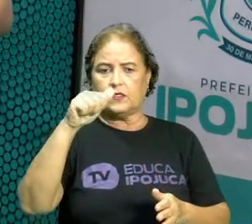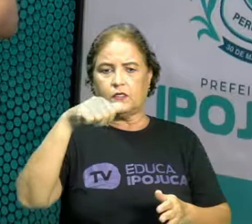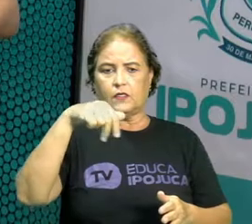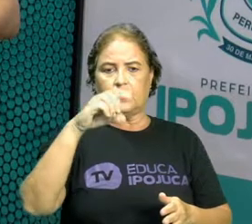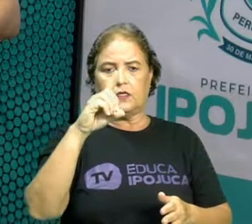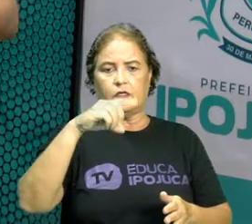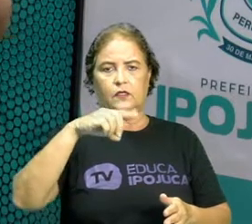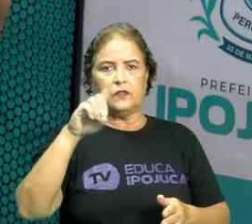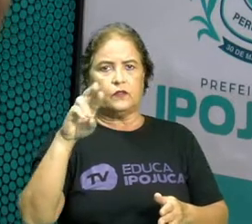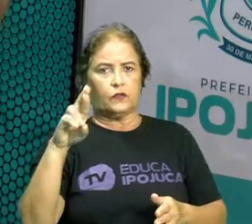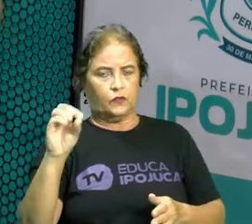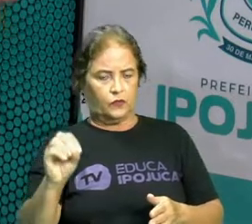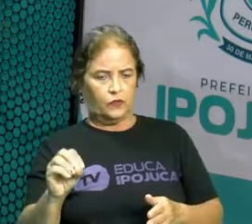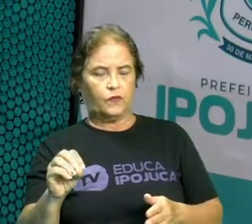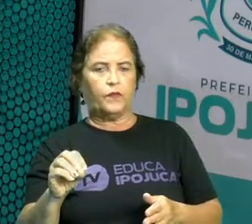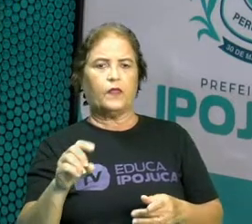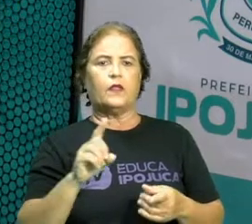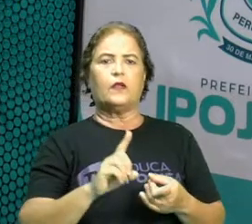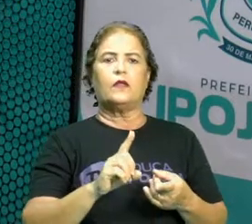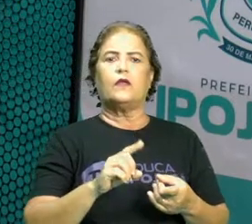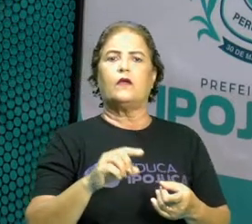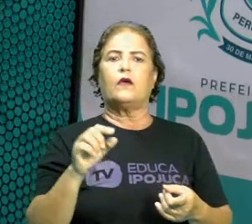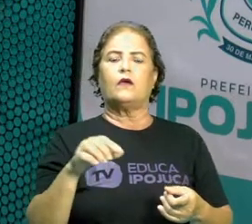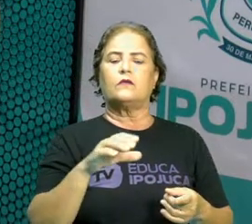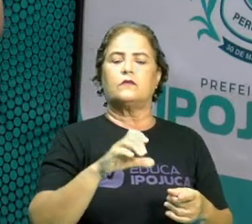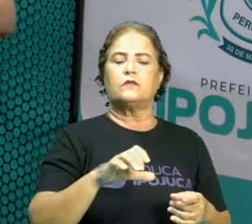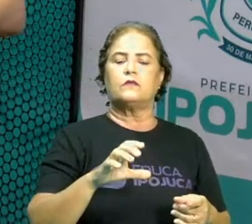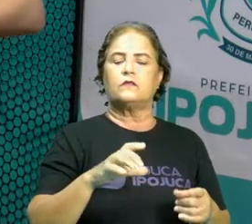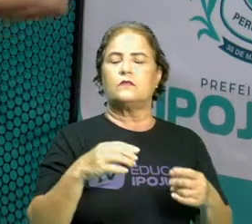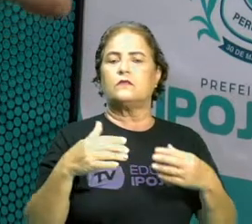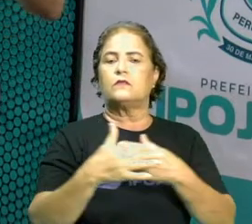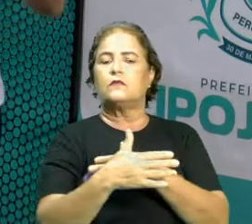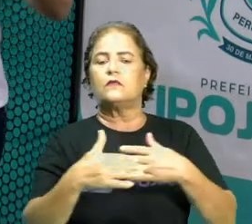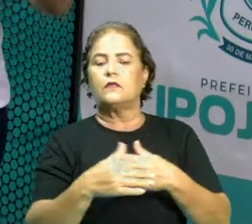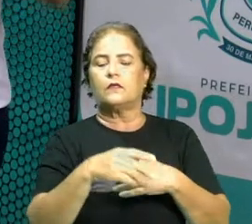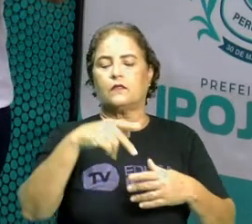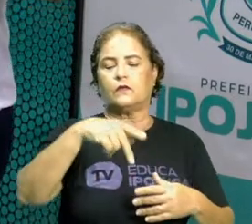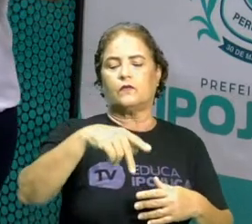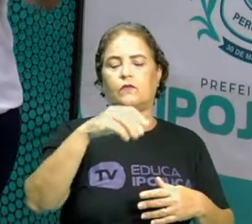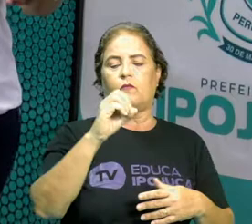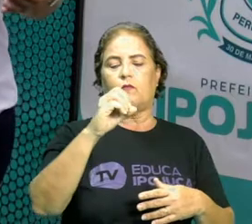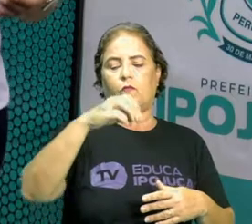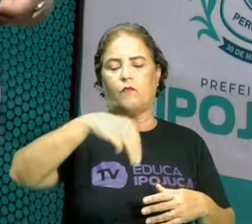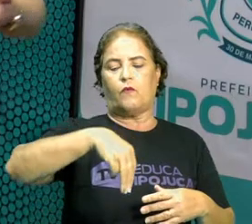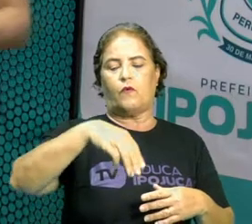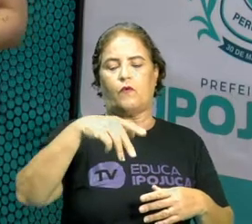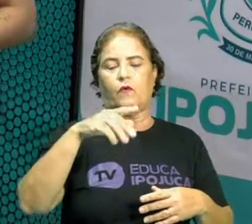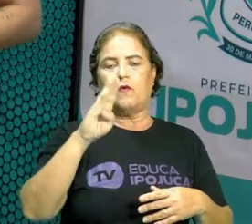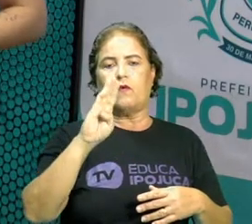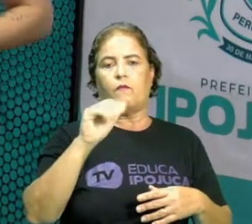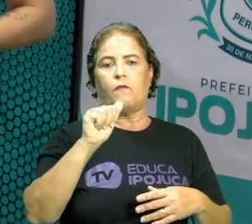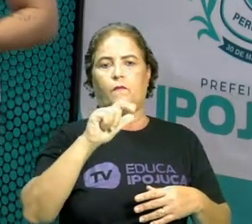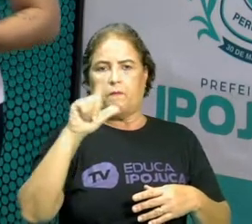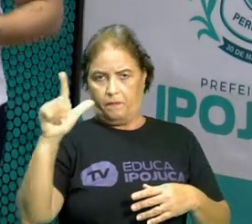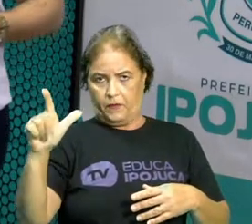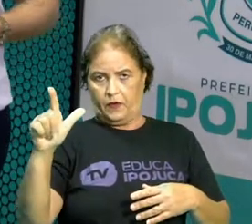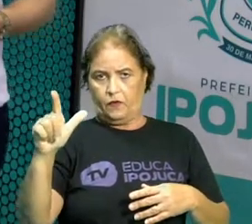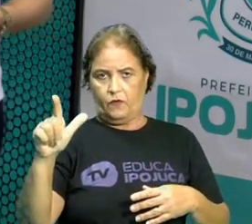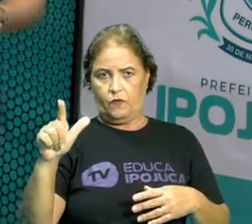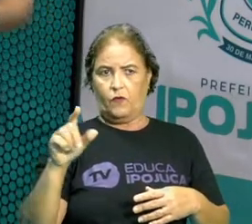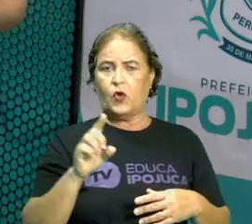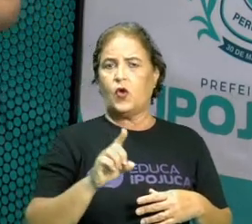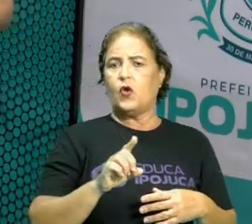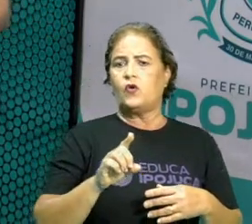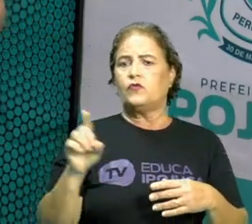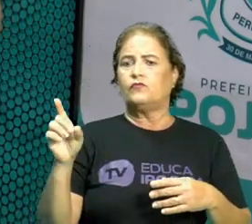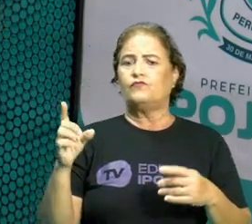era de Pombal, uma cidade que fica lá no sertão paraibano, e devido ter uma seca